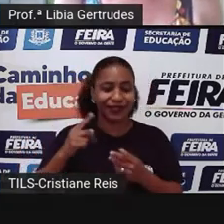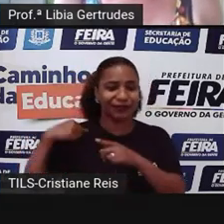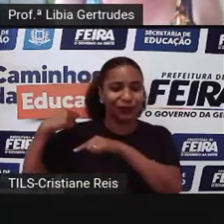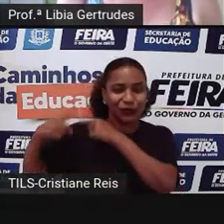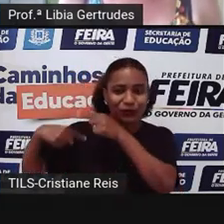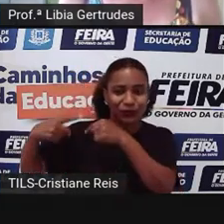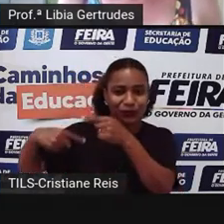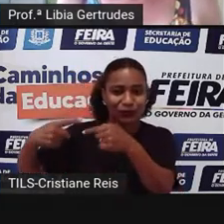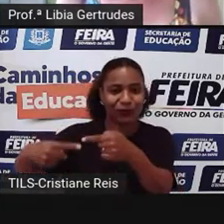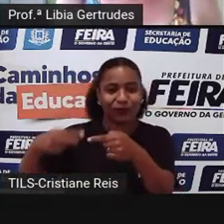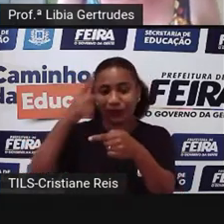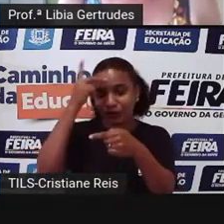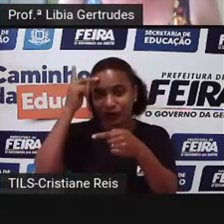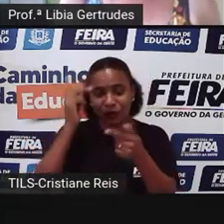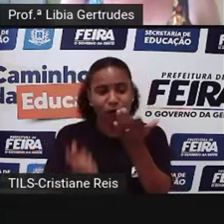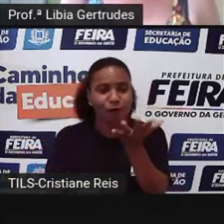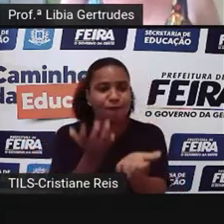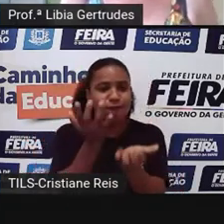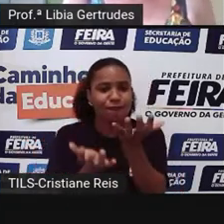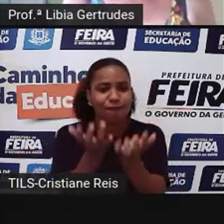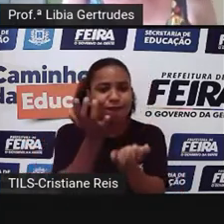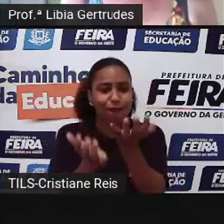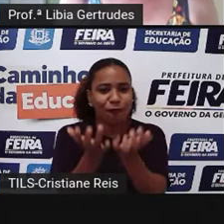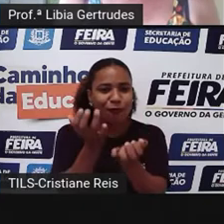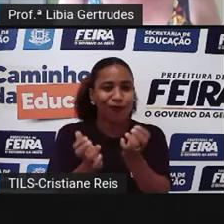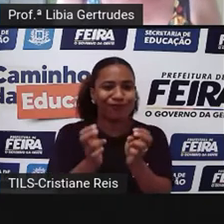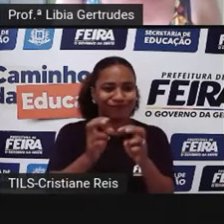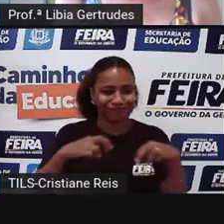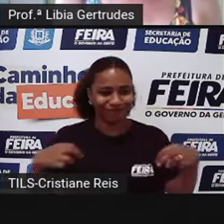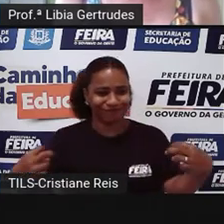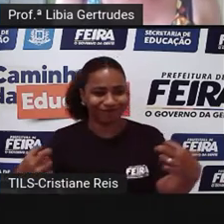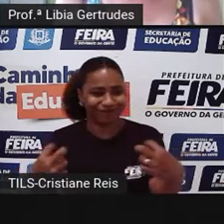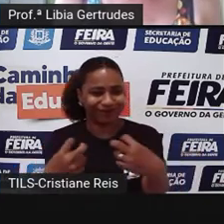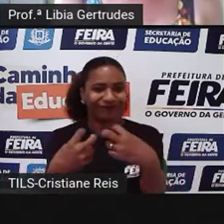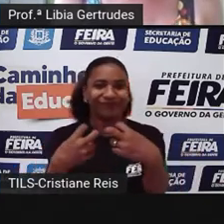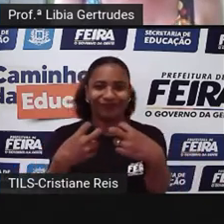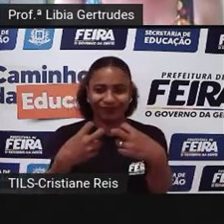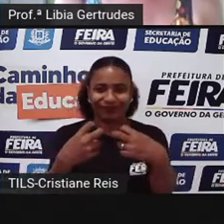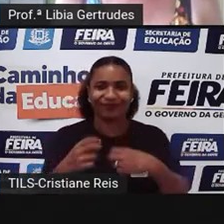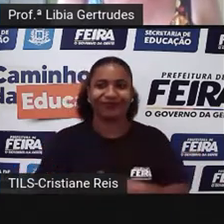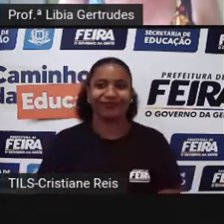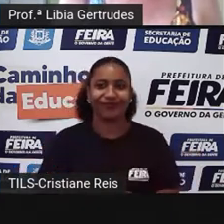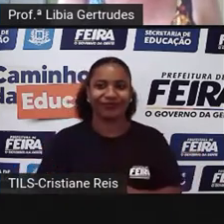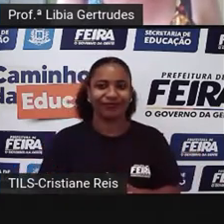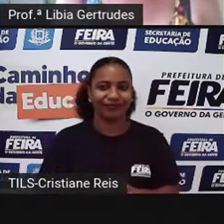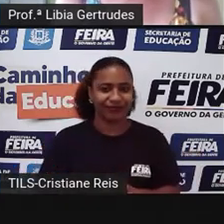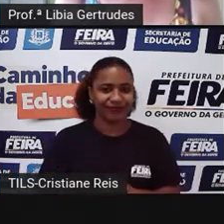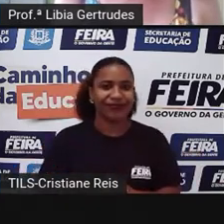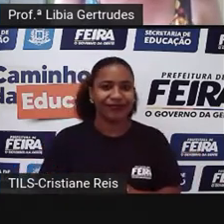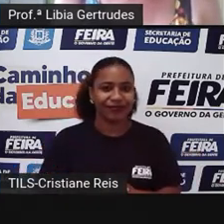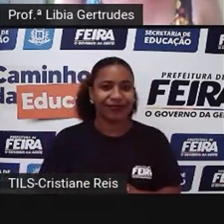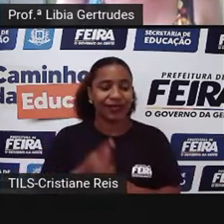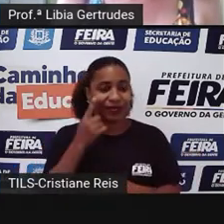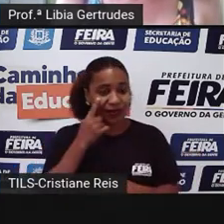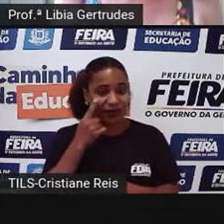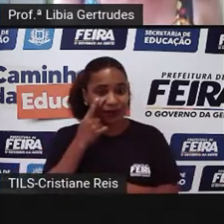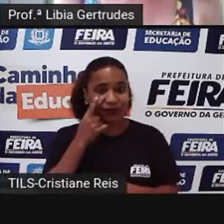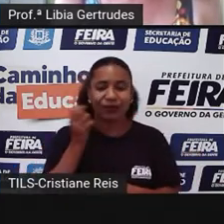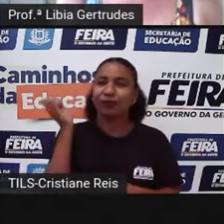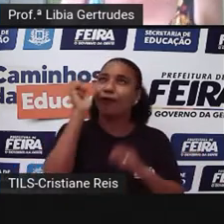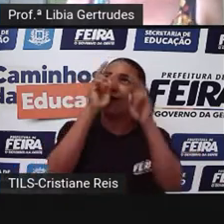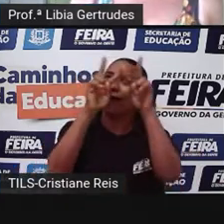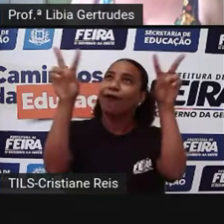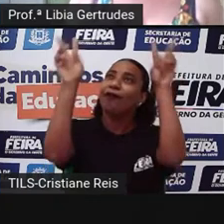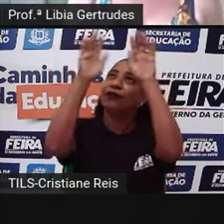volta da fogueira. Então, foi a partir daí que ele começou a olhar o céu. Então, a partir do momento que o homem olhou o céu, ele perguntou, de onde eu vim? Quem sou eu?